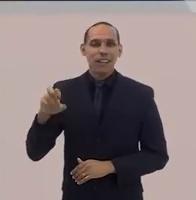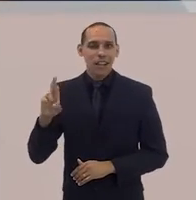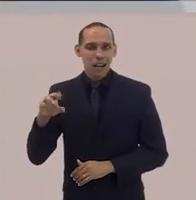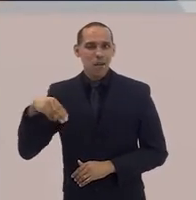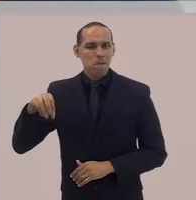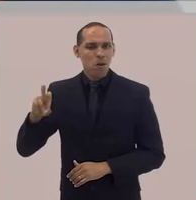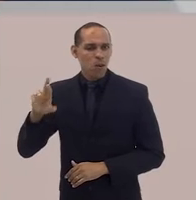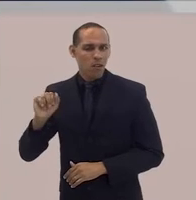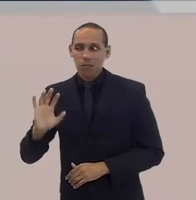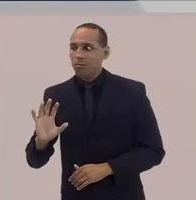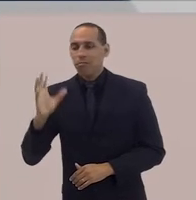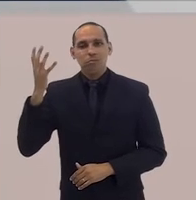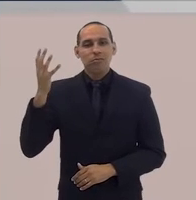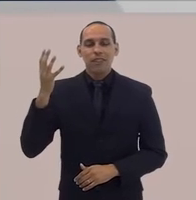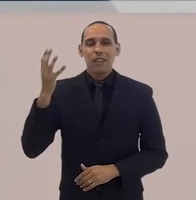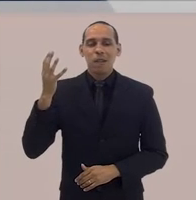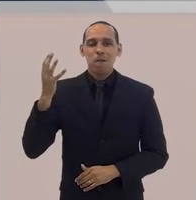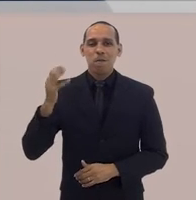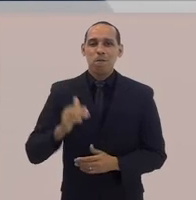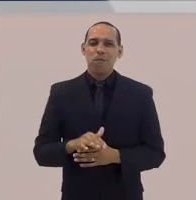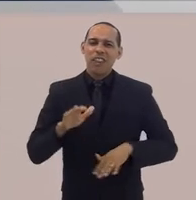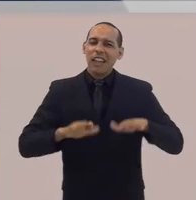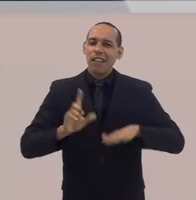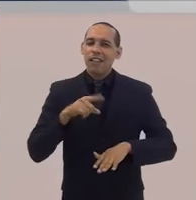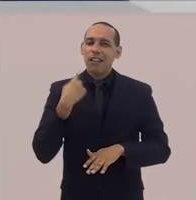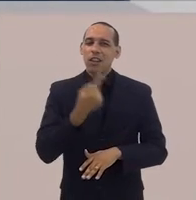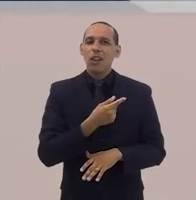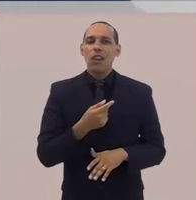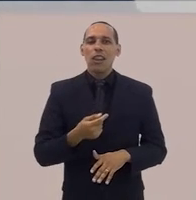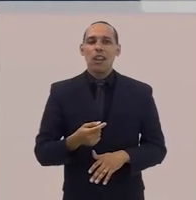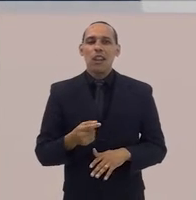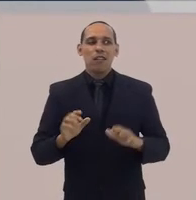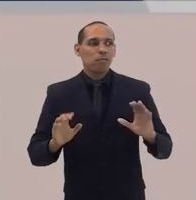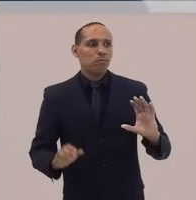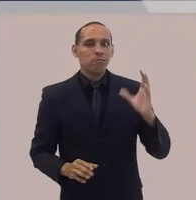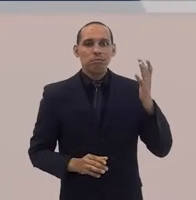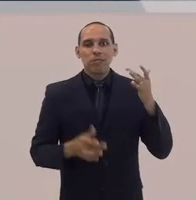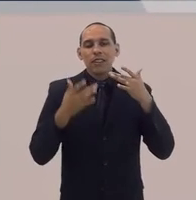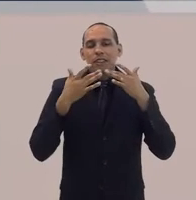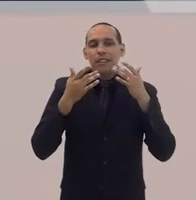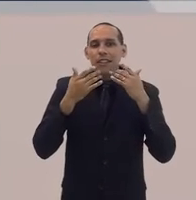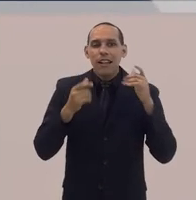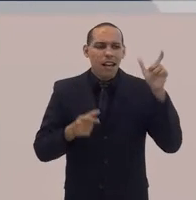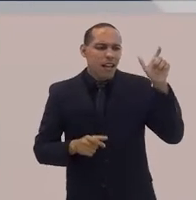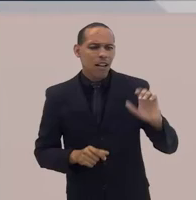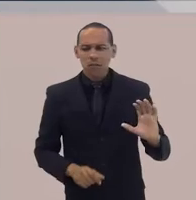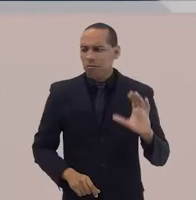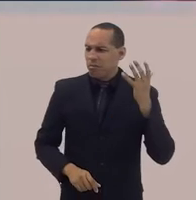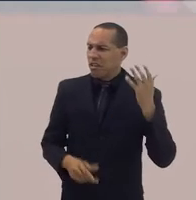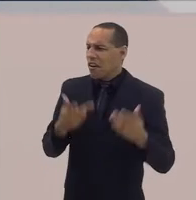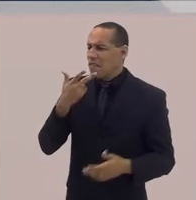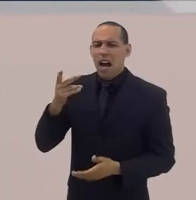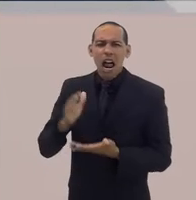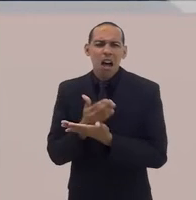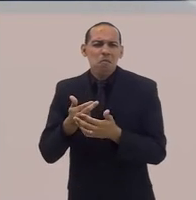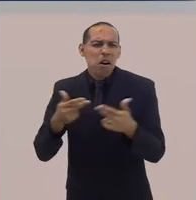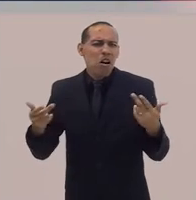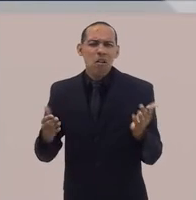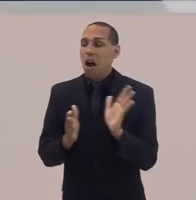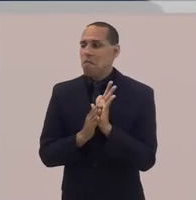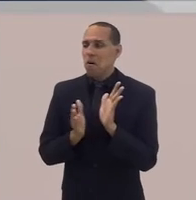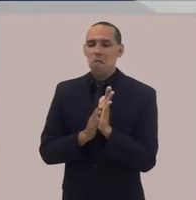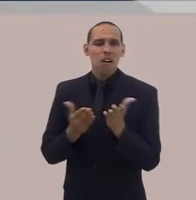Moura tinha essa característica. Às vezes, a gente fazia uma cena, e ele, do nada, dizia,